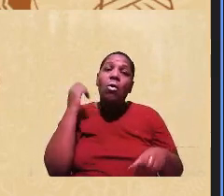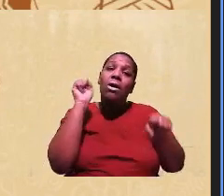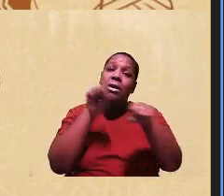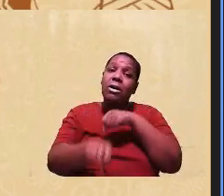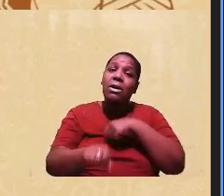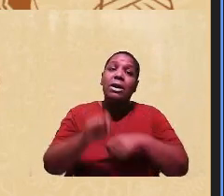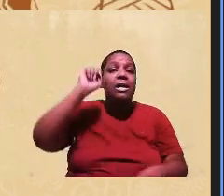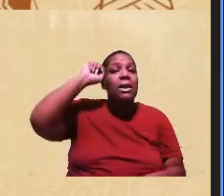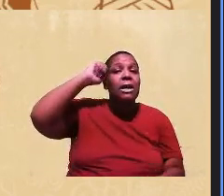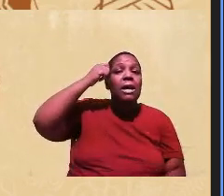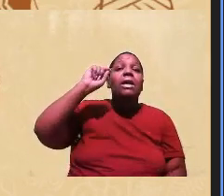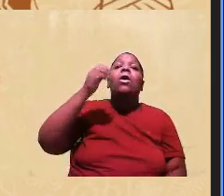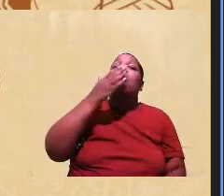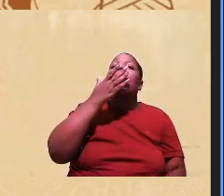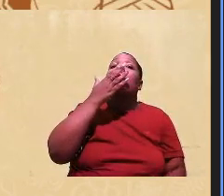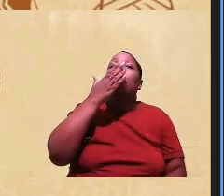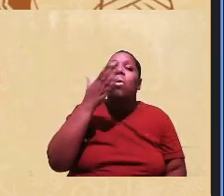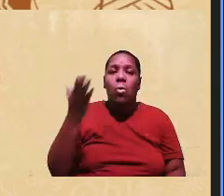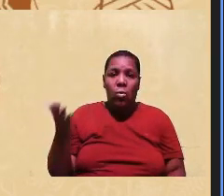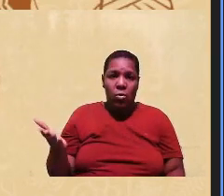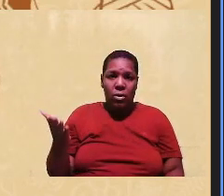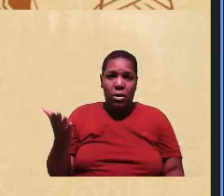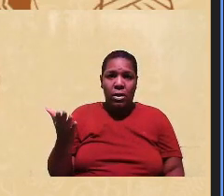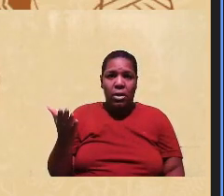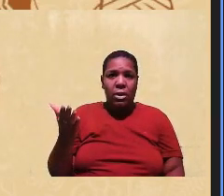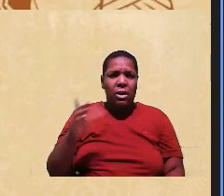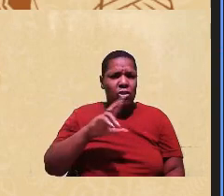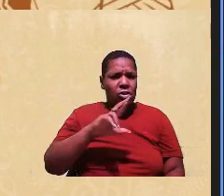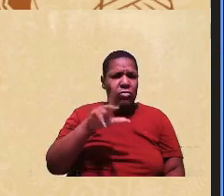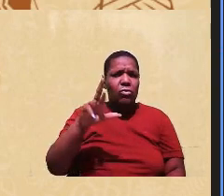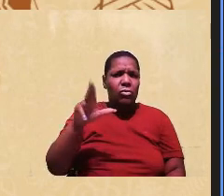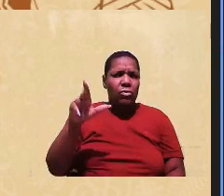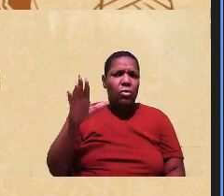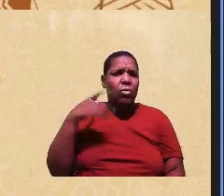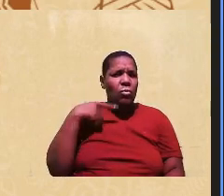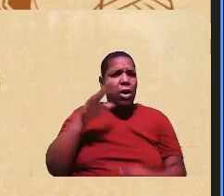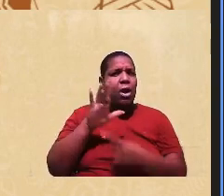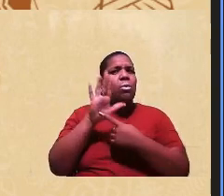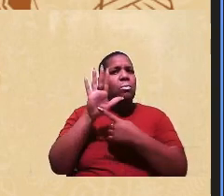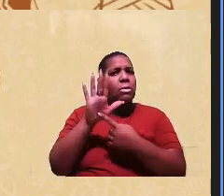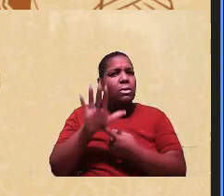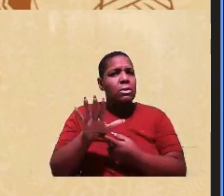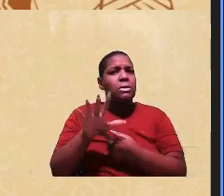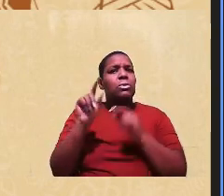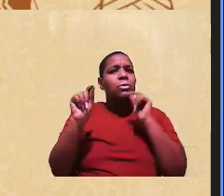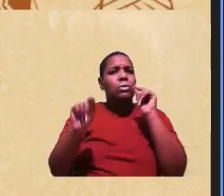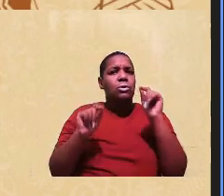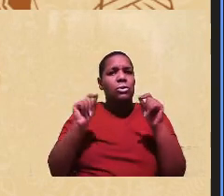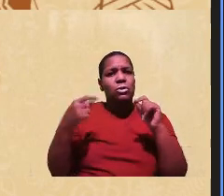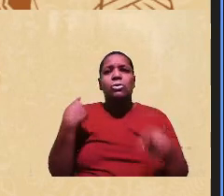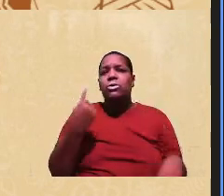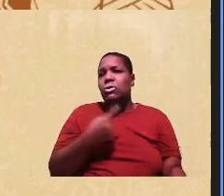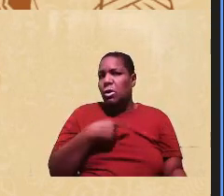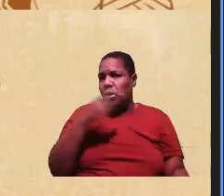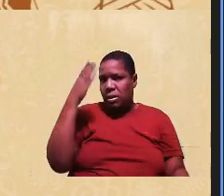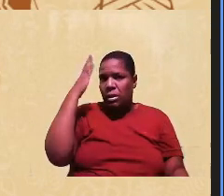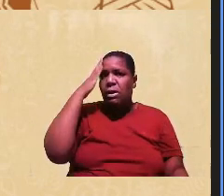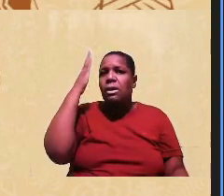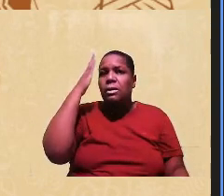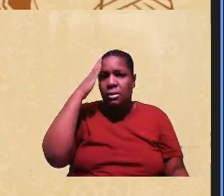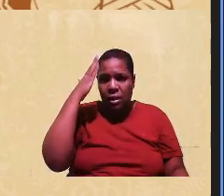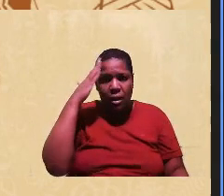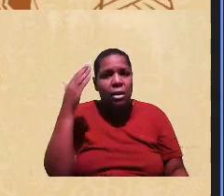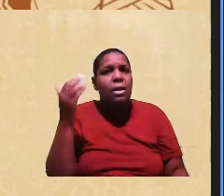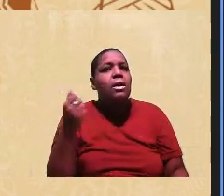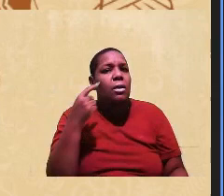eles têm? As várias situações vão mostrando que nós sabemos identificar, sim, estou